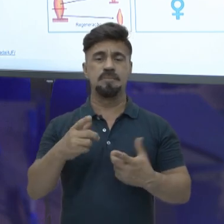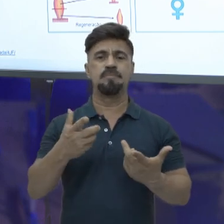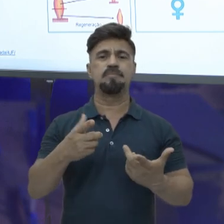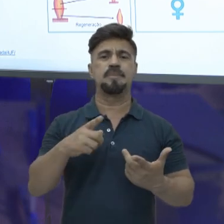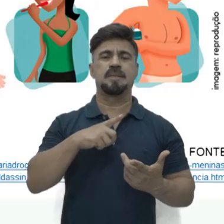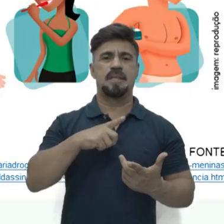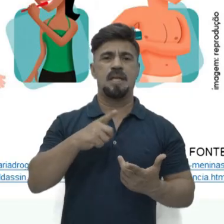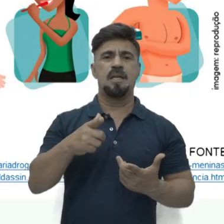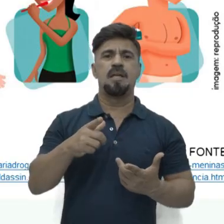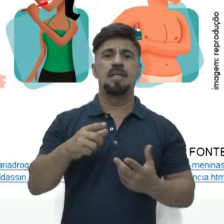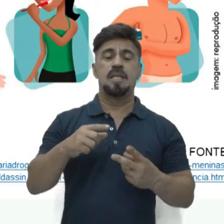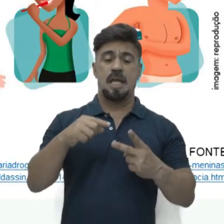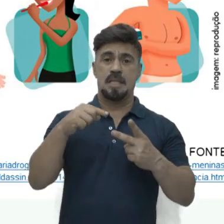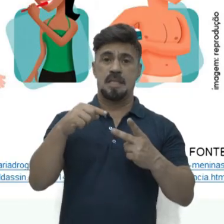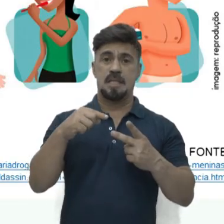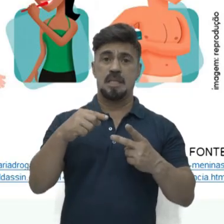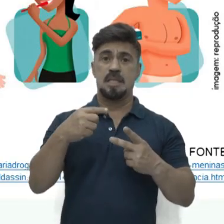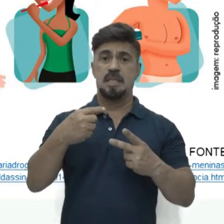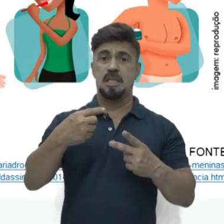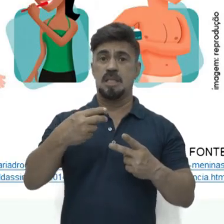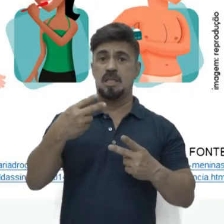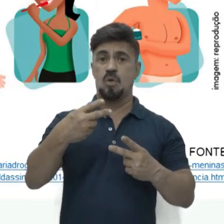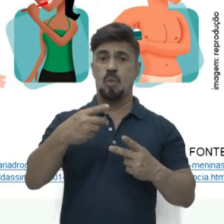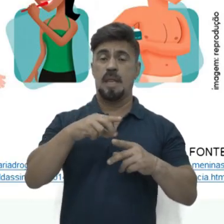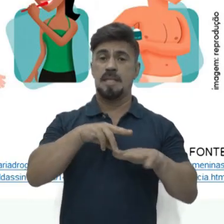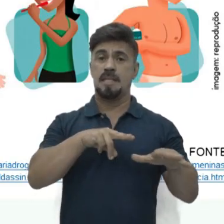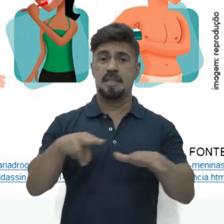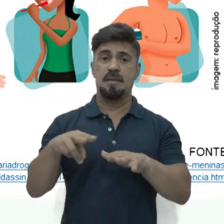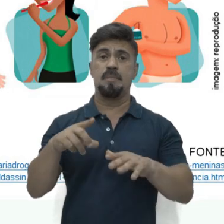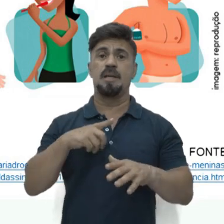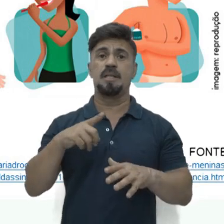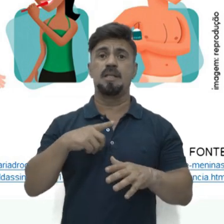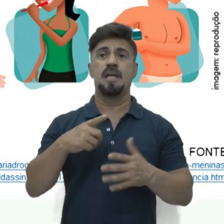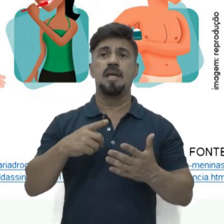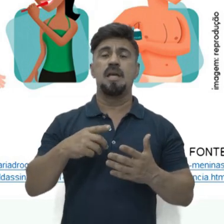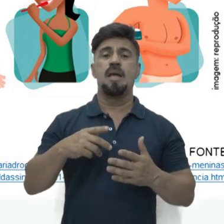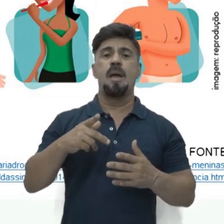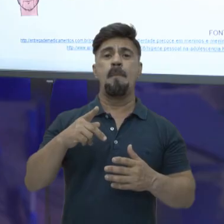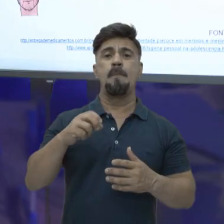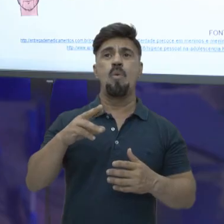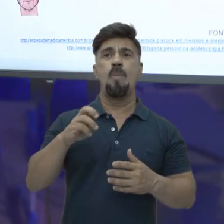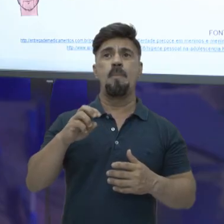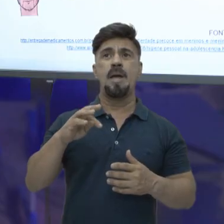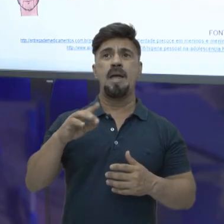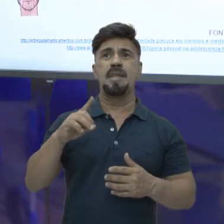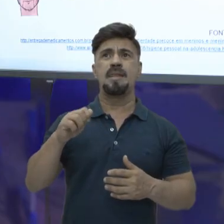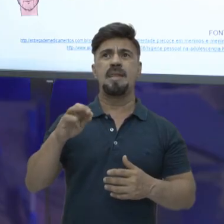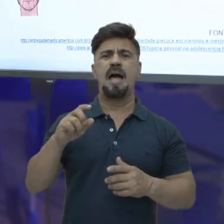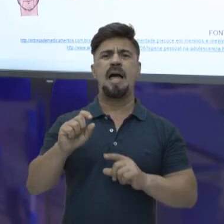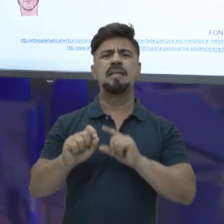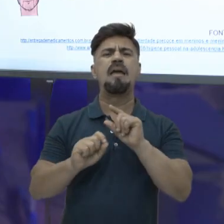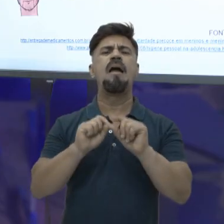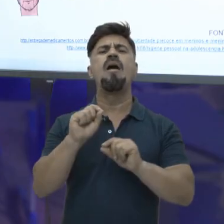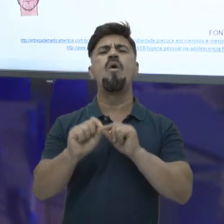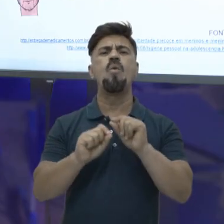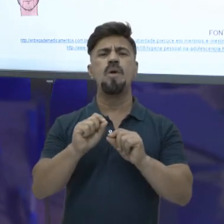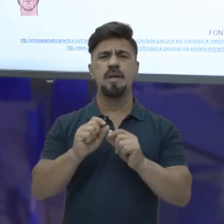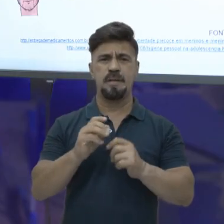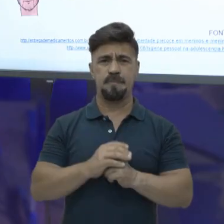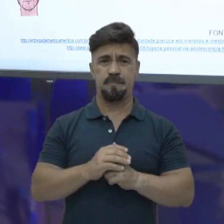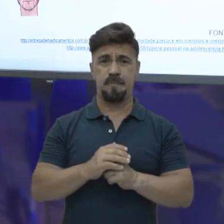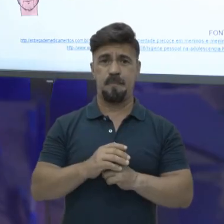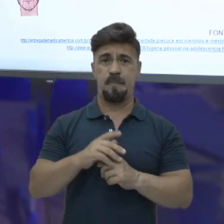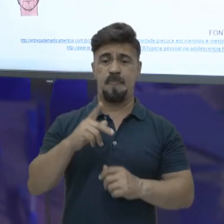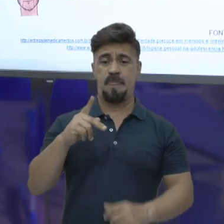tá bom? Na segunda semana a gente vai ter então um processo de puberdade acontecendo. E o que seria a puberdade? A